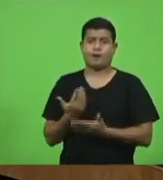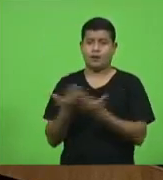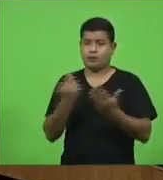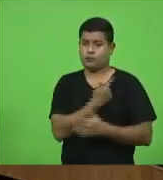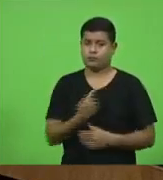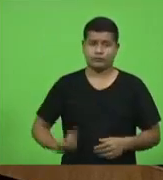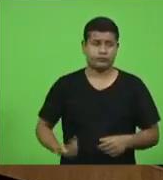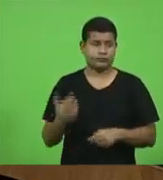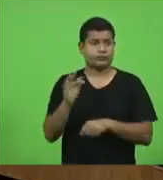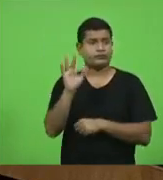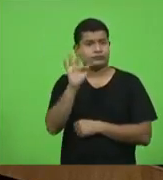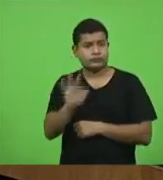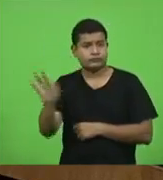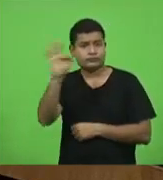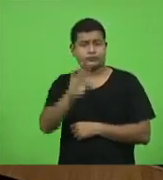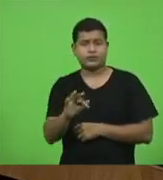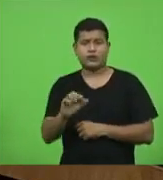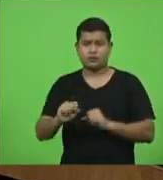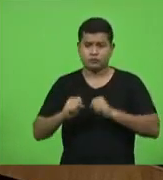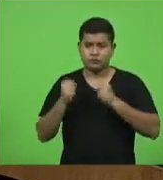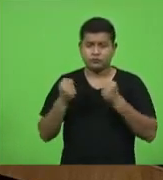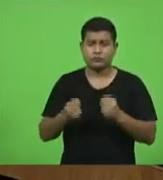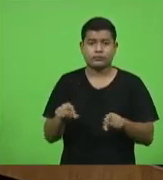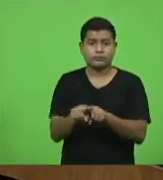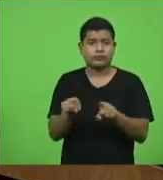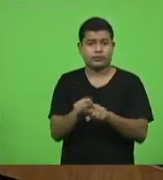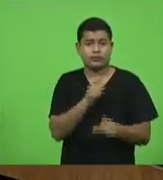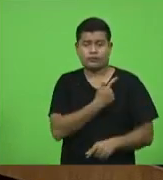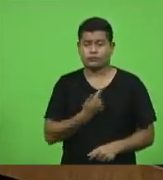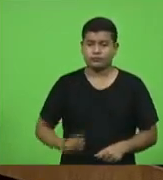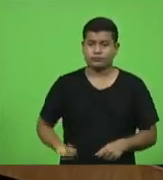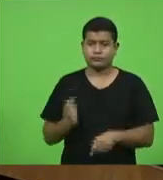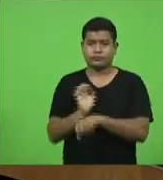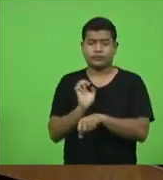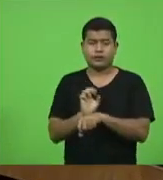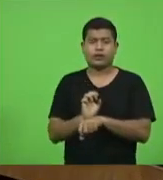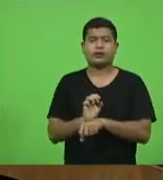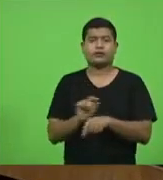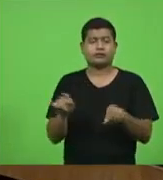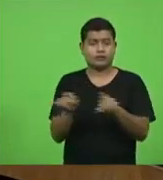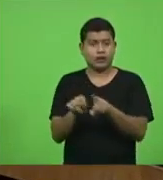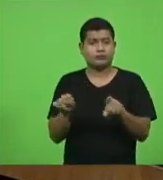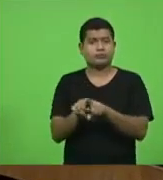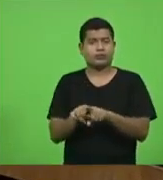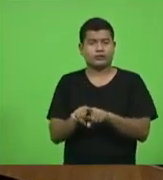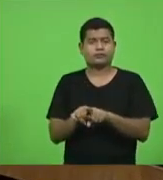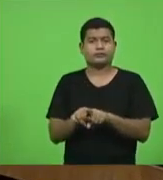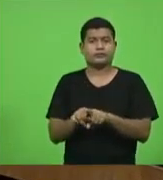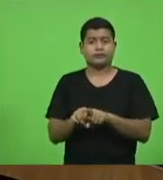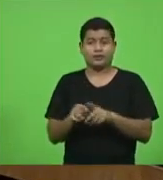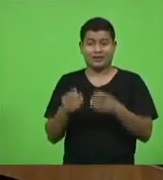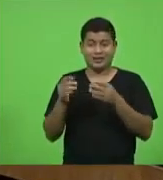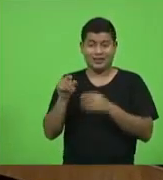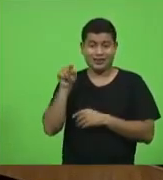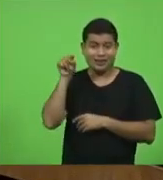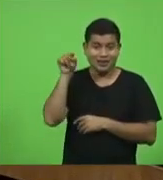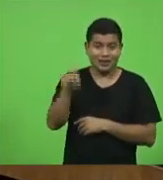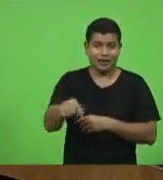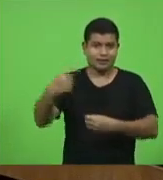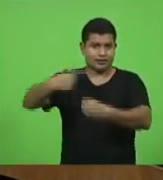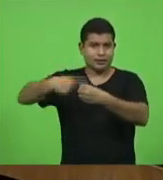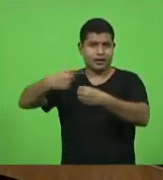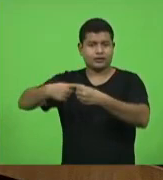esforços os governos estaduais fazendo a sua parte e lá na ponta os municípios nós